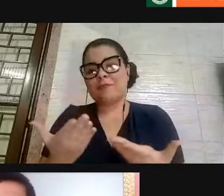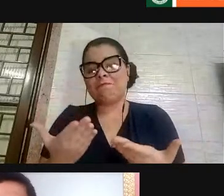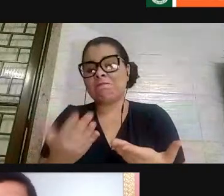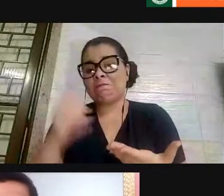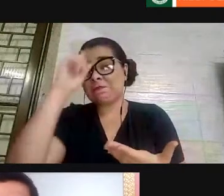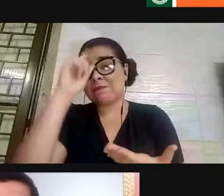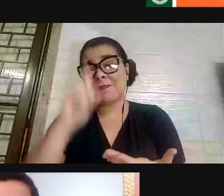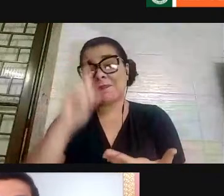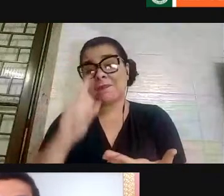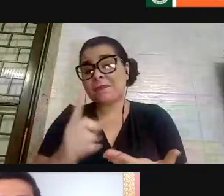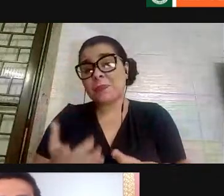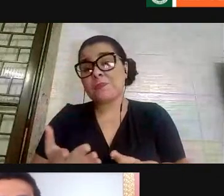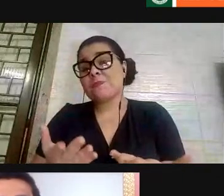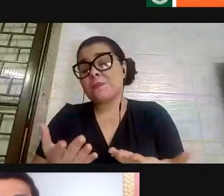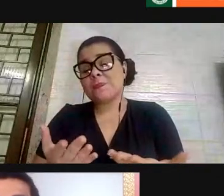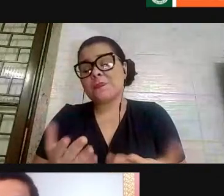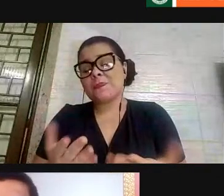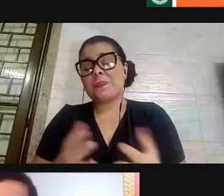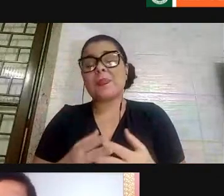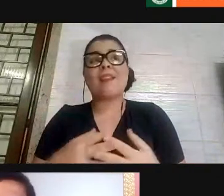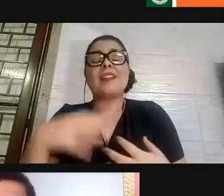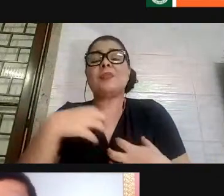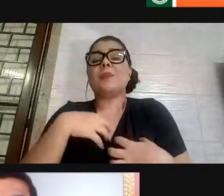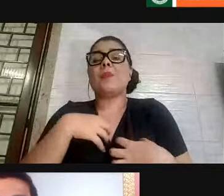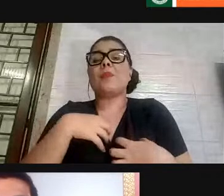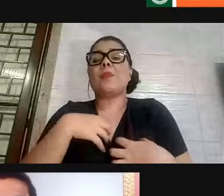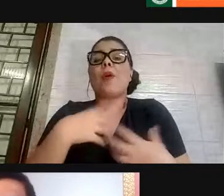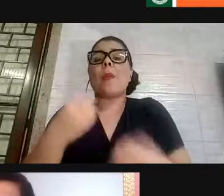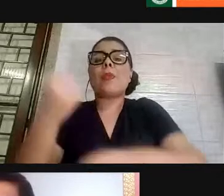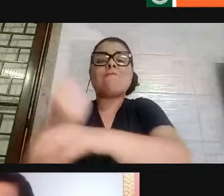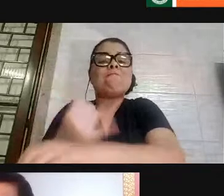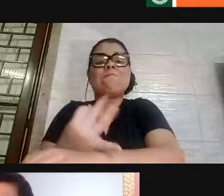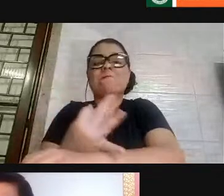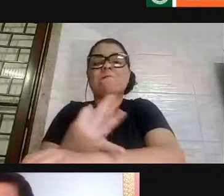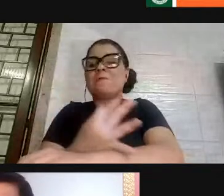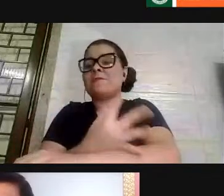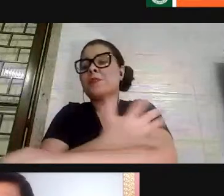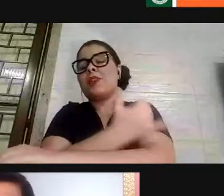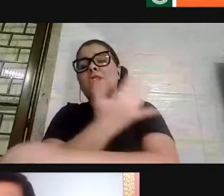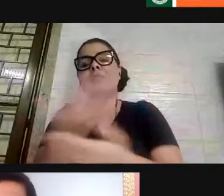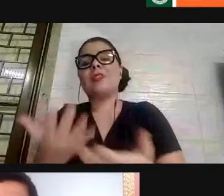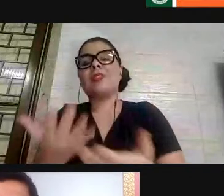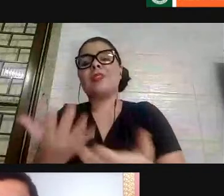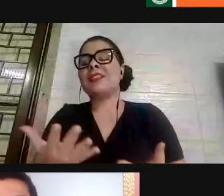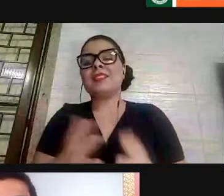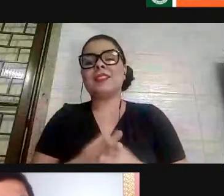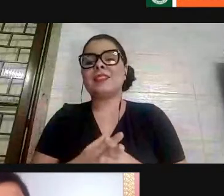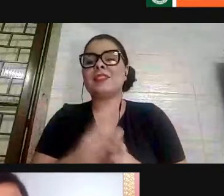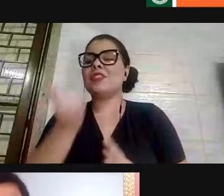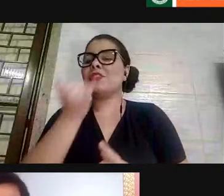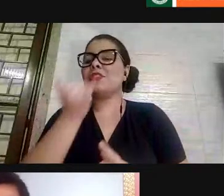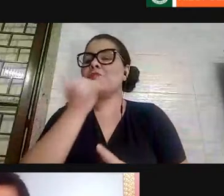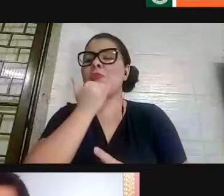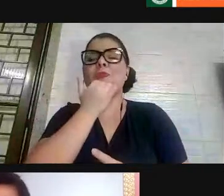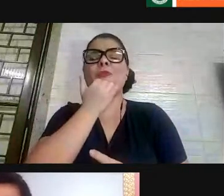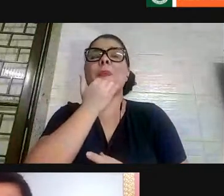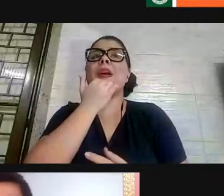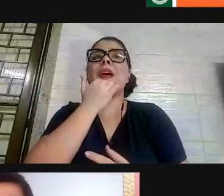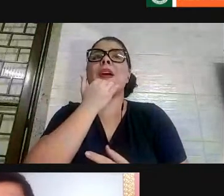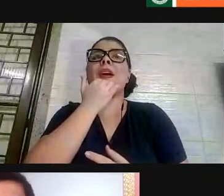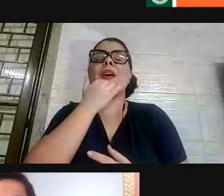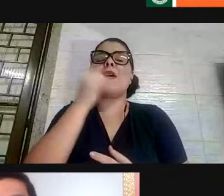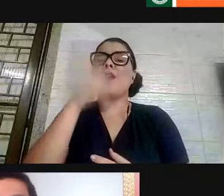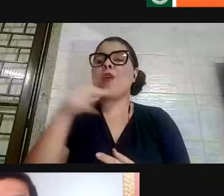Nós nos sentimos muito emocionados, desculpa até as pessoas, desculpa professor